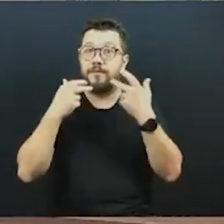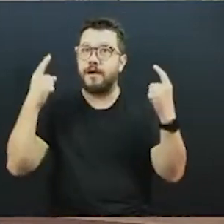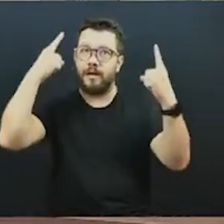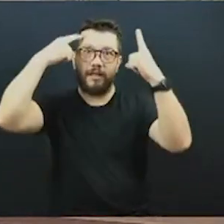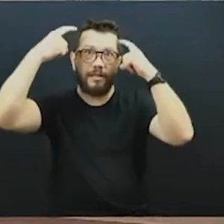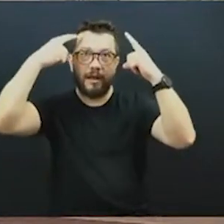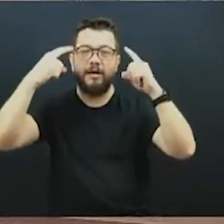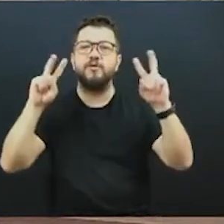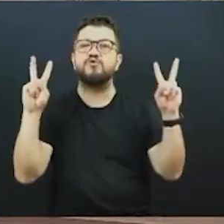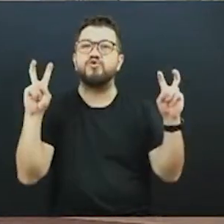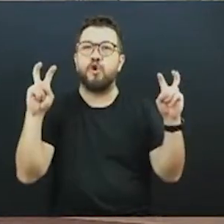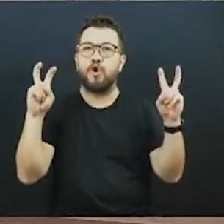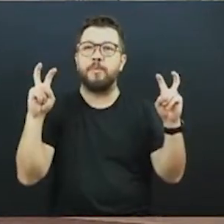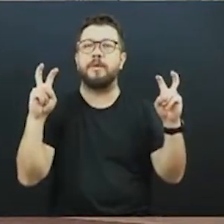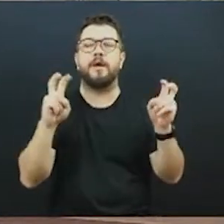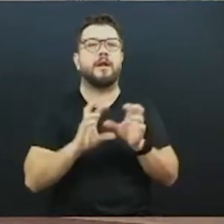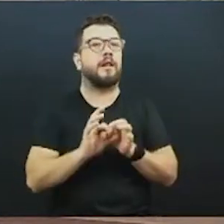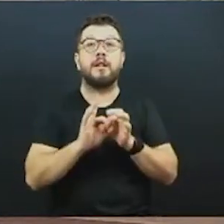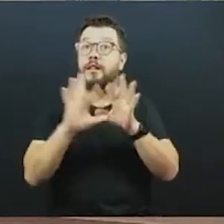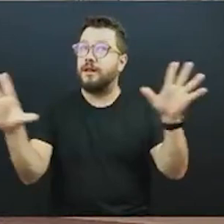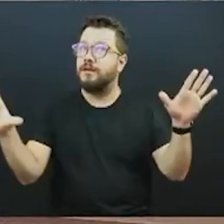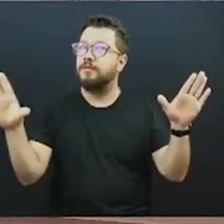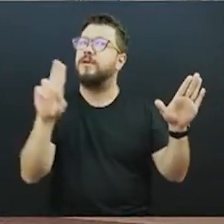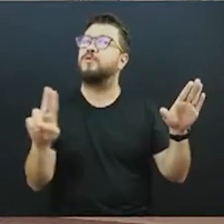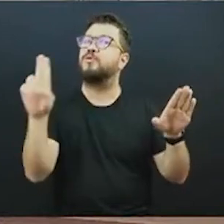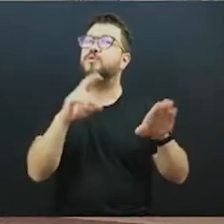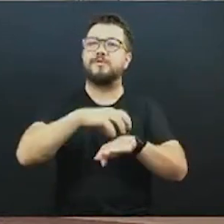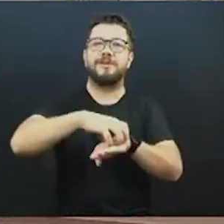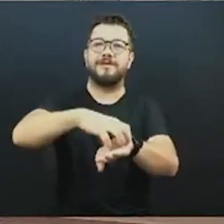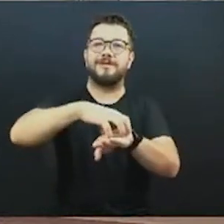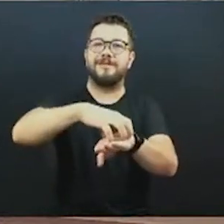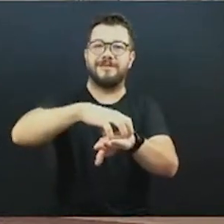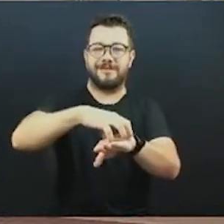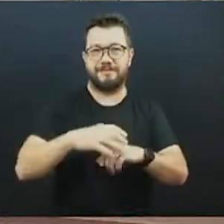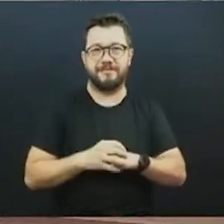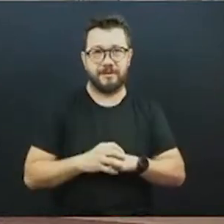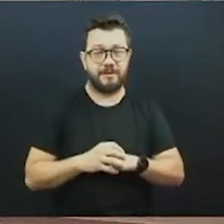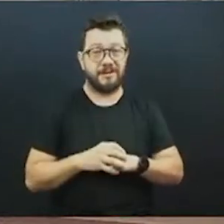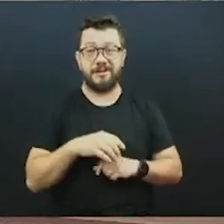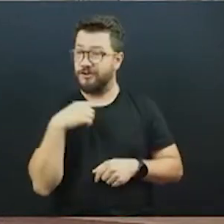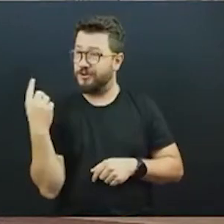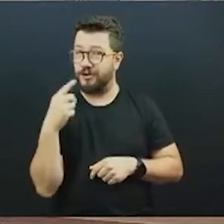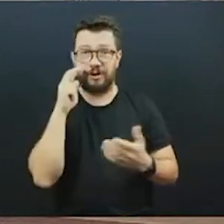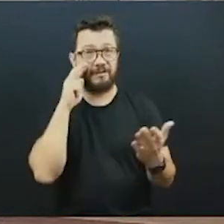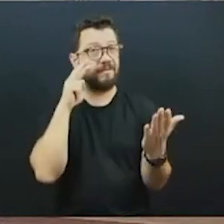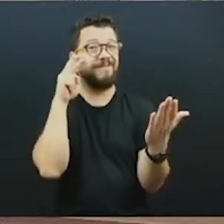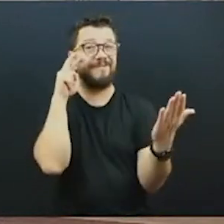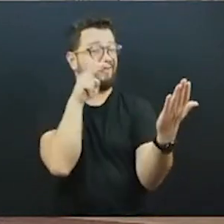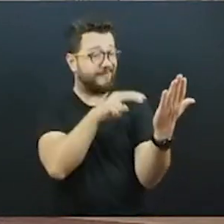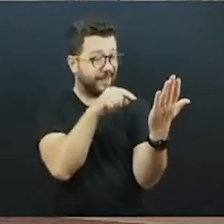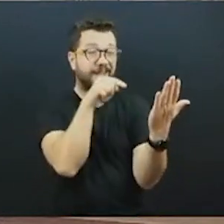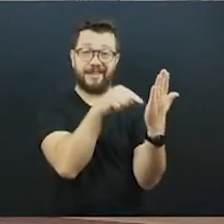o país, e, de repente, o que nós vemos é que, do jeito que a coisa está sendo conduzida pelo Poder